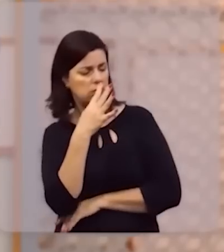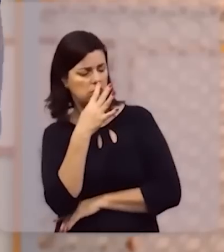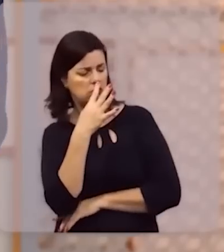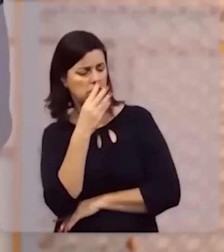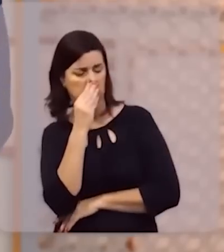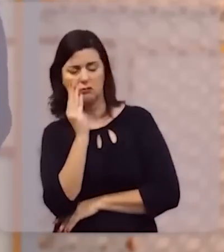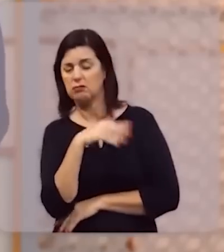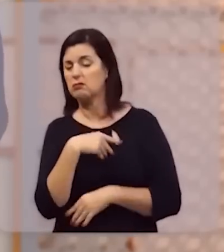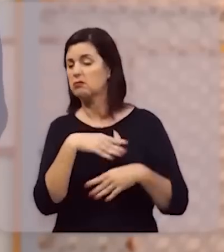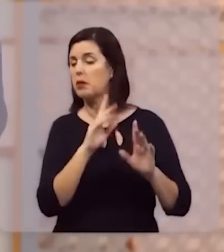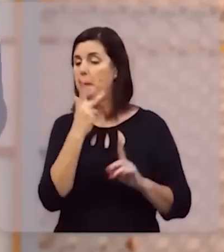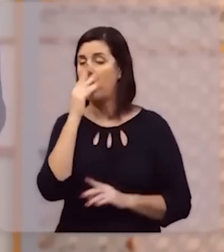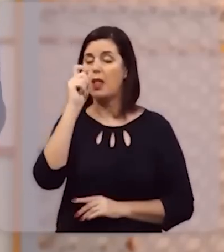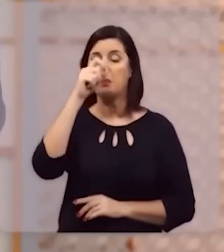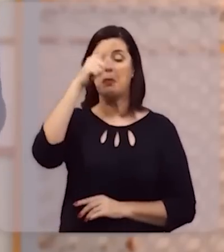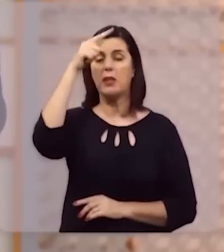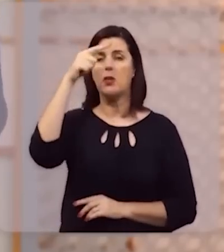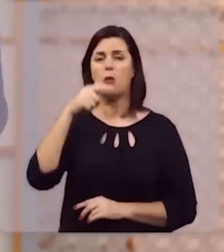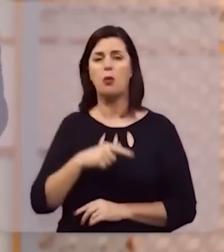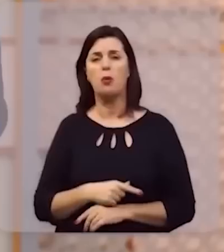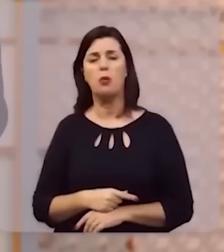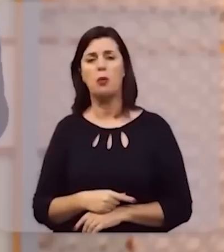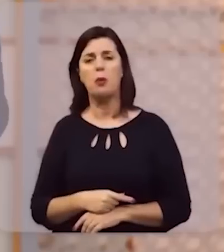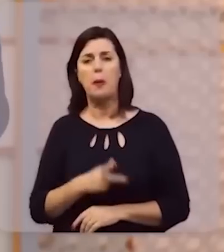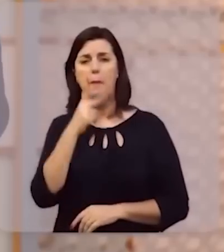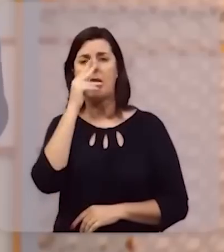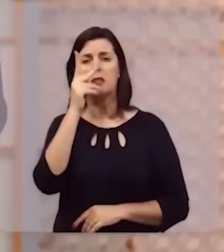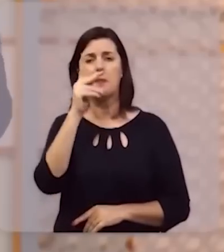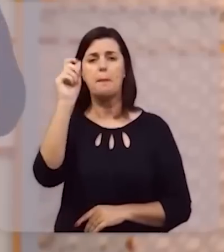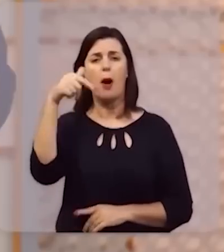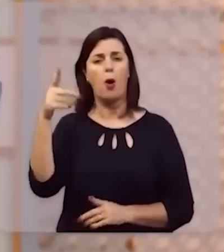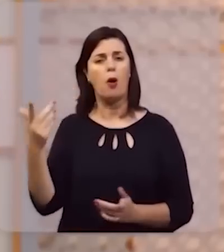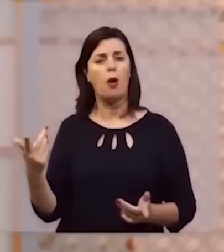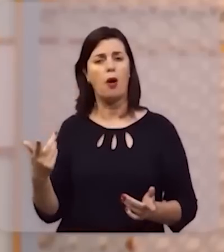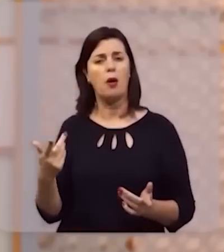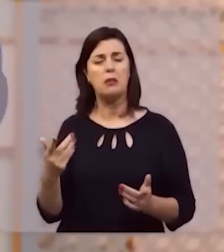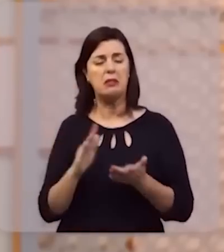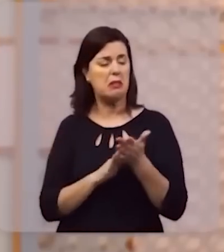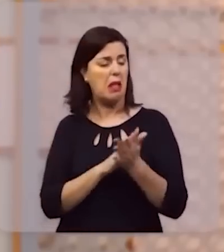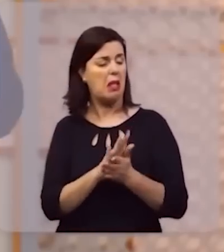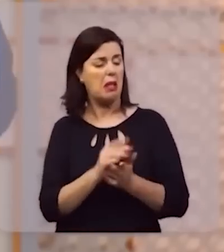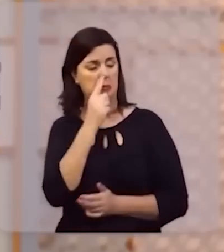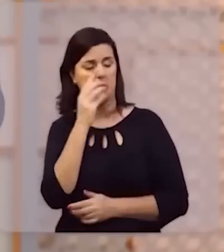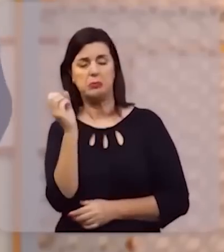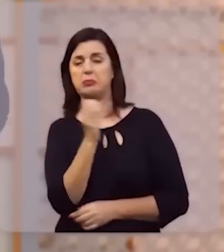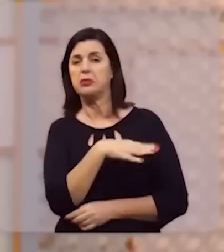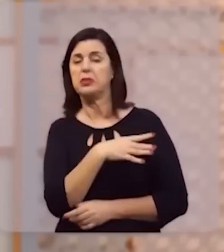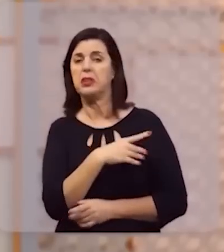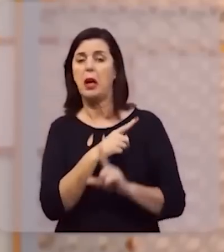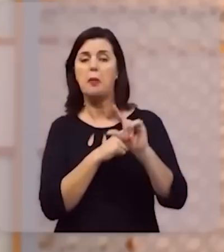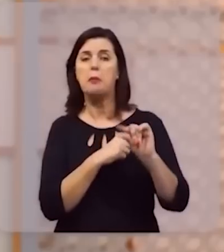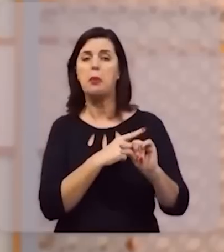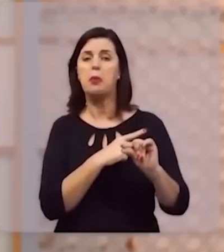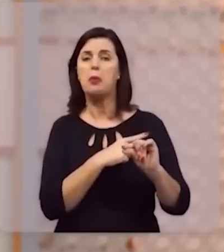todas elas como um pingo que cai num balde, como um pó numa balança de precisão, como um vácuo, como nada, como menos